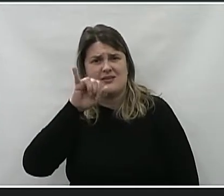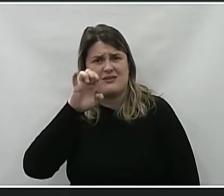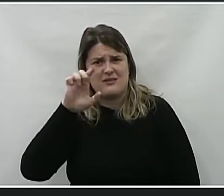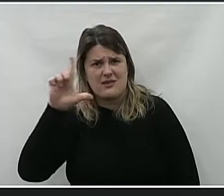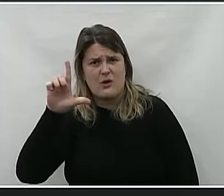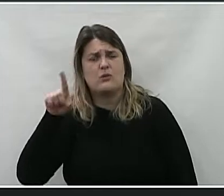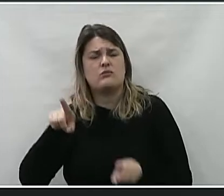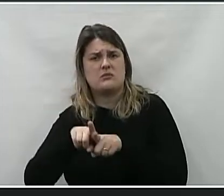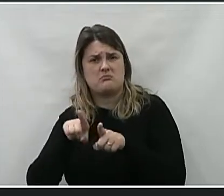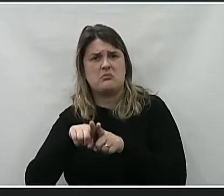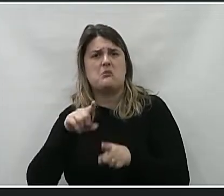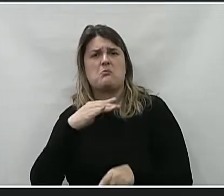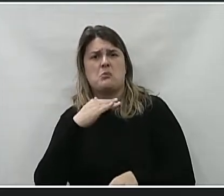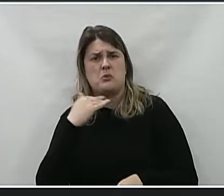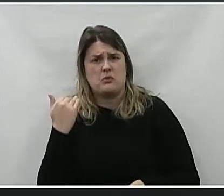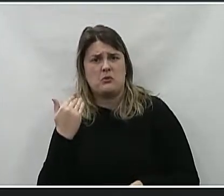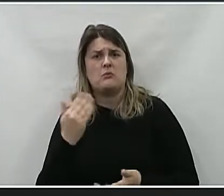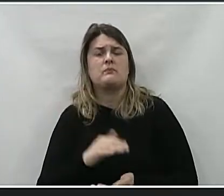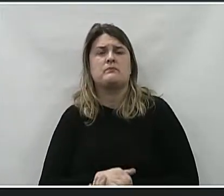-prefeito de Santo André, assassinado.